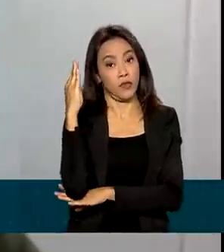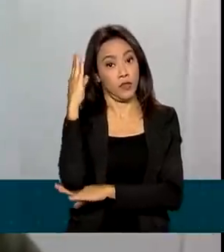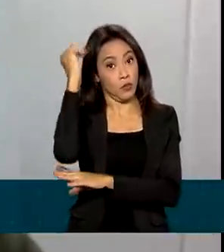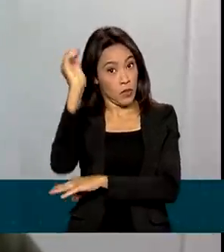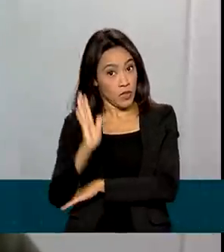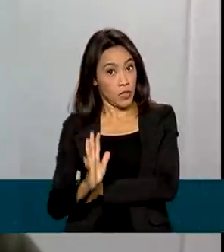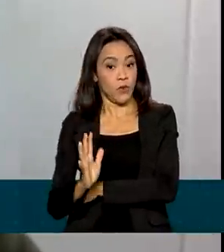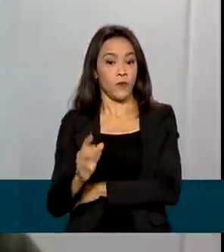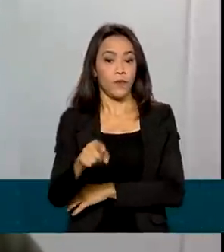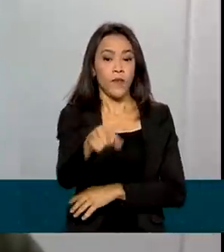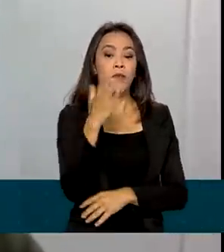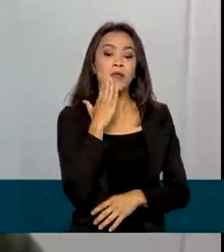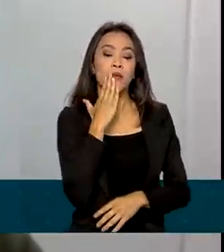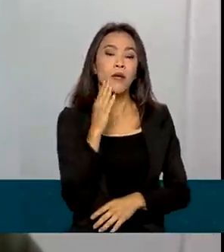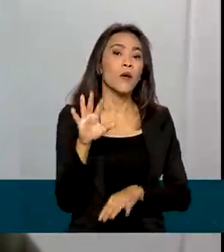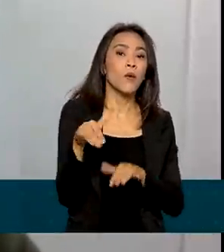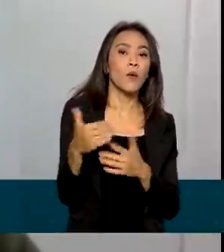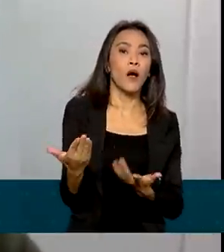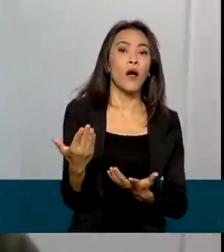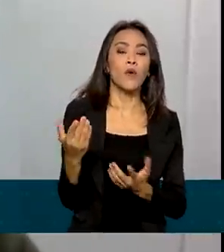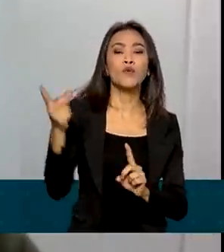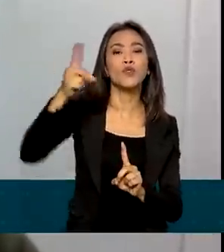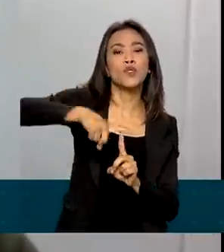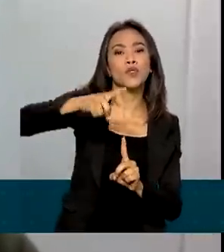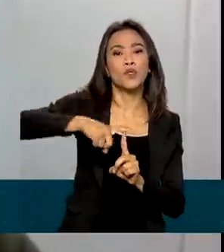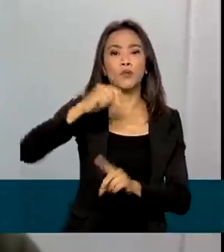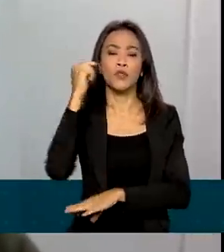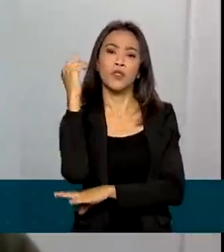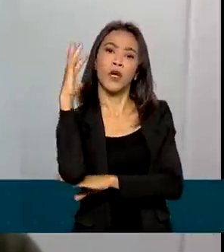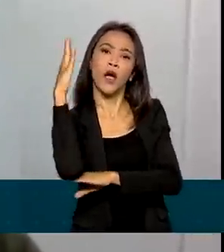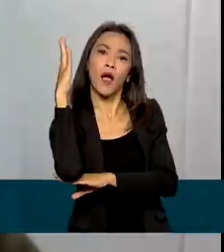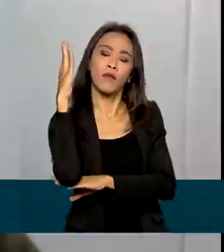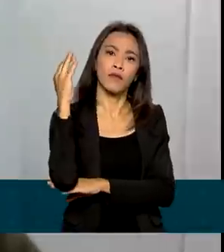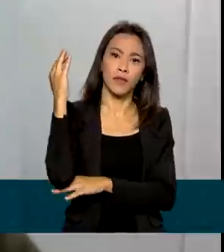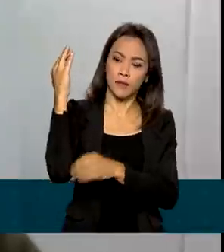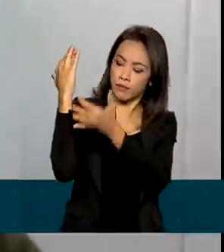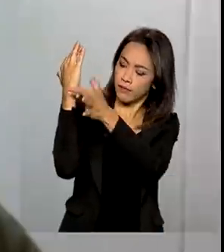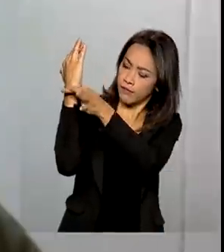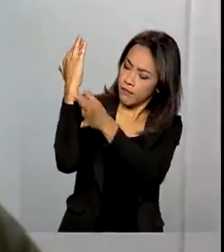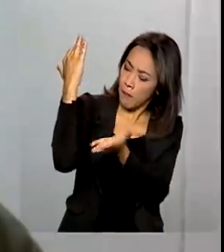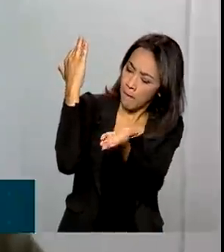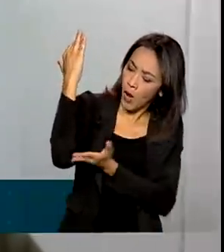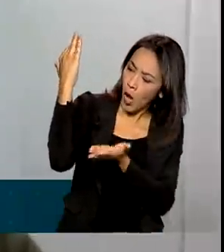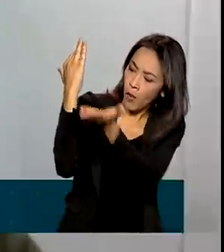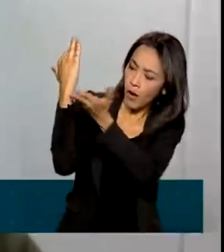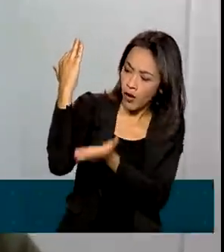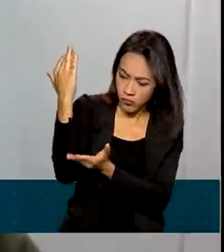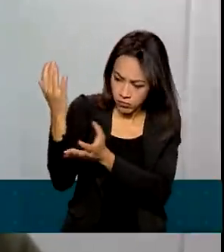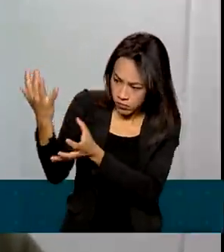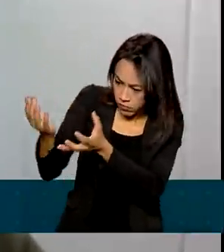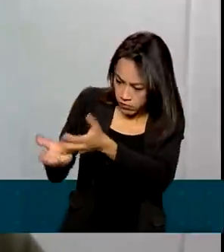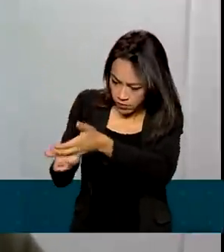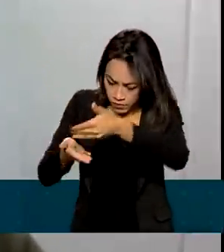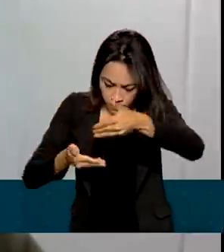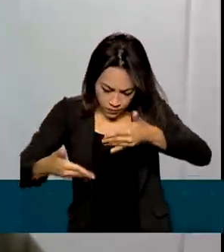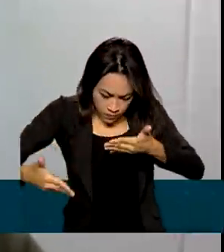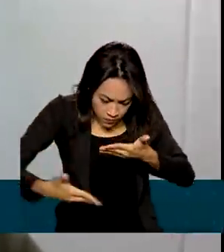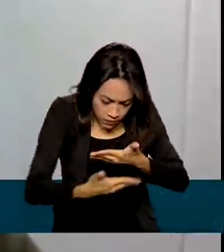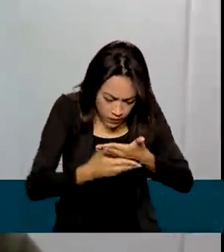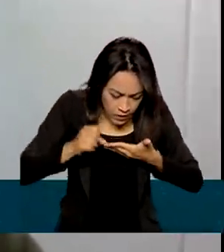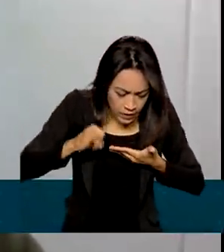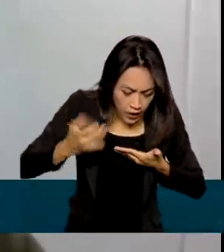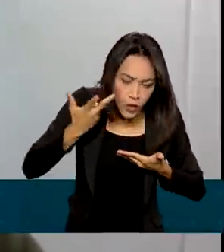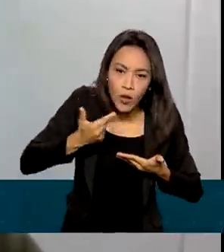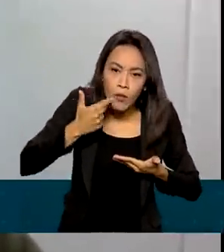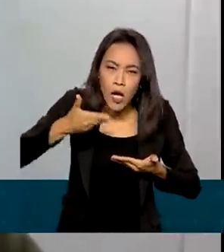de qual espécie de árvore vem aquela madeira. Se é uma espécie ameaçada, se é uma espécie